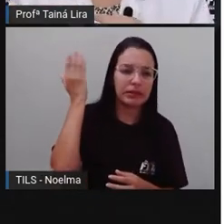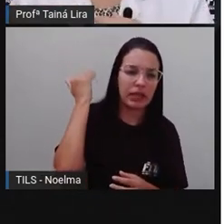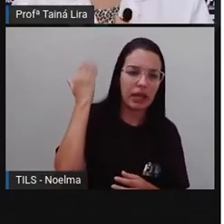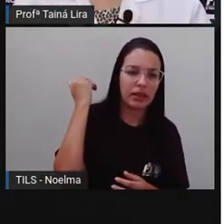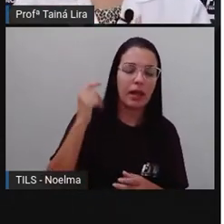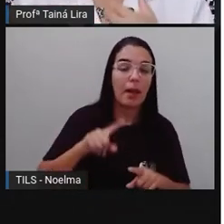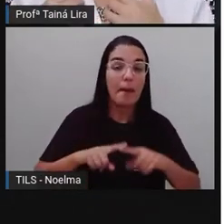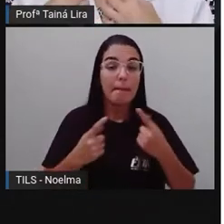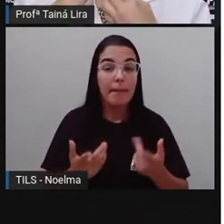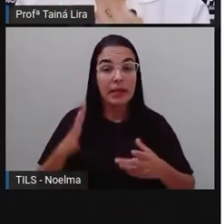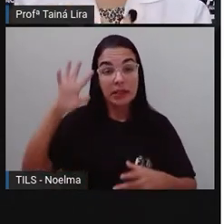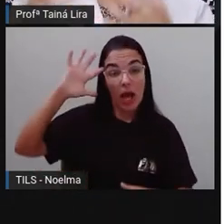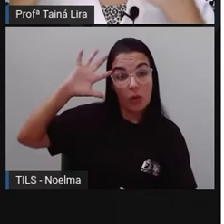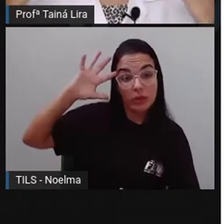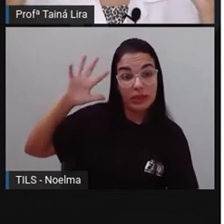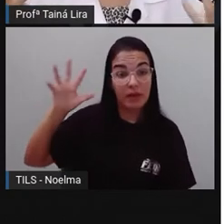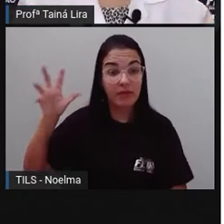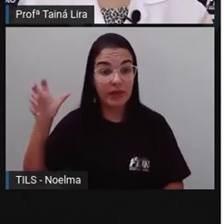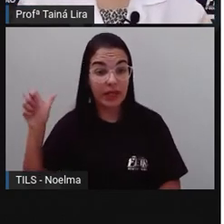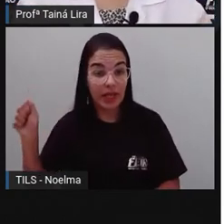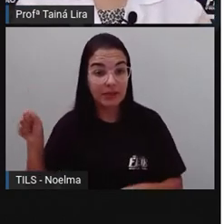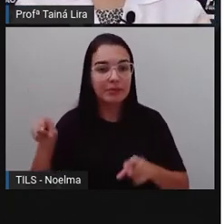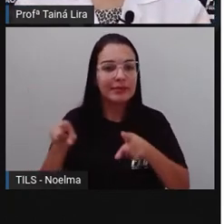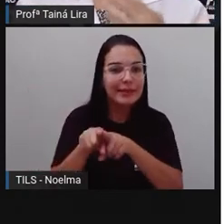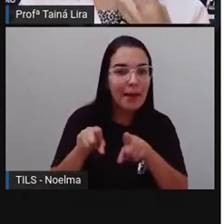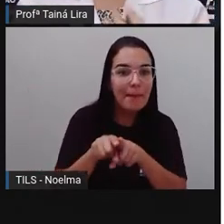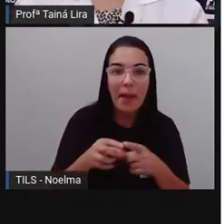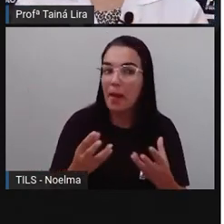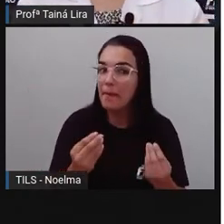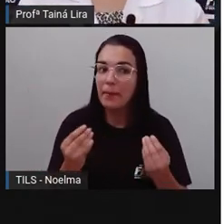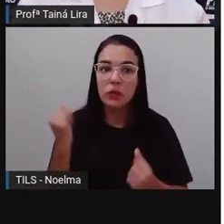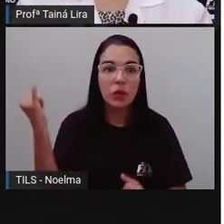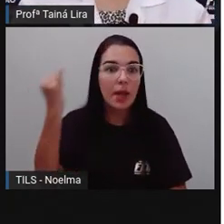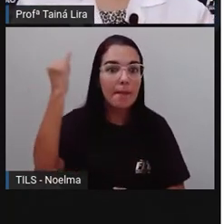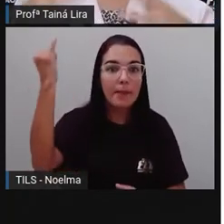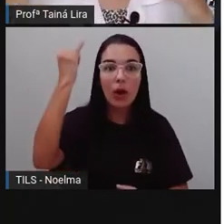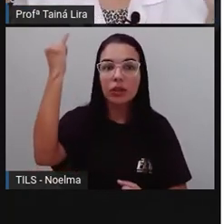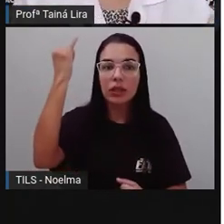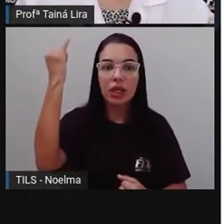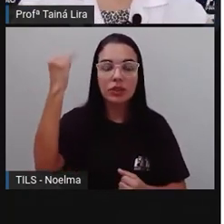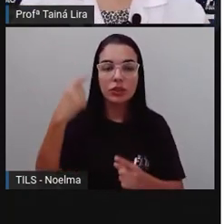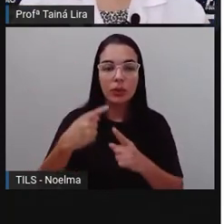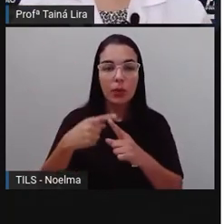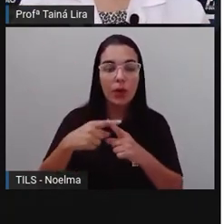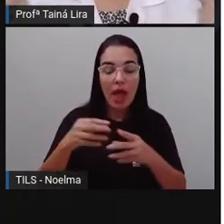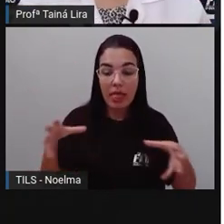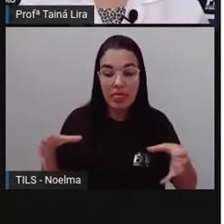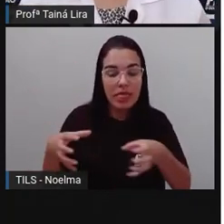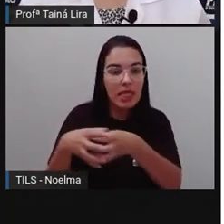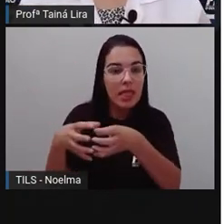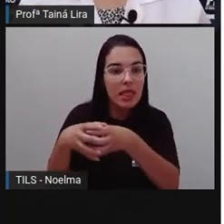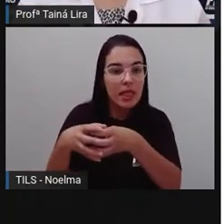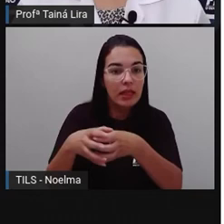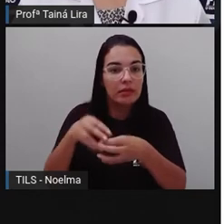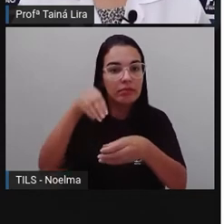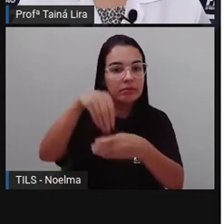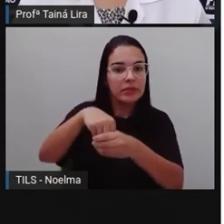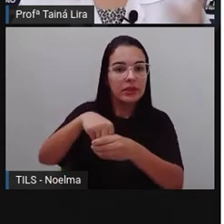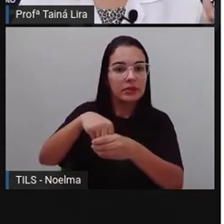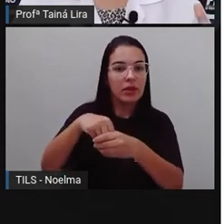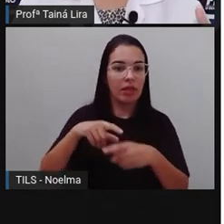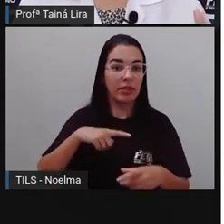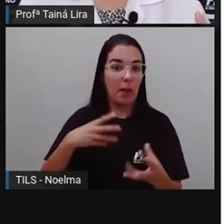os africanos também são importantíssimos na nossa formação. nós temos várias marcas africanas aí na nossa cultura,